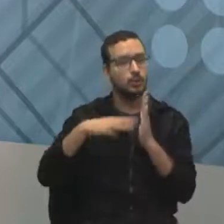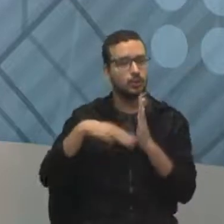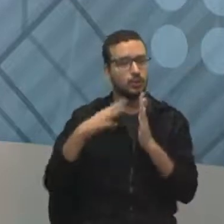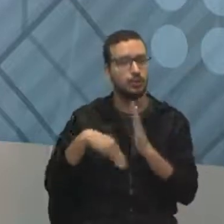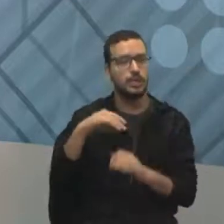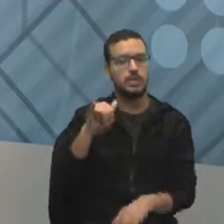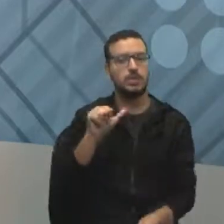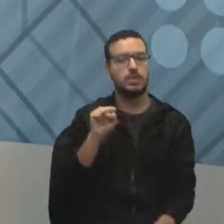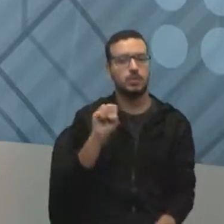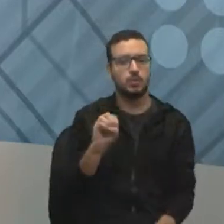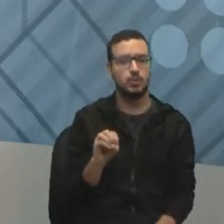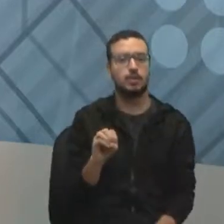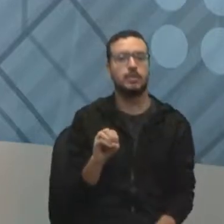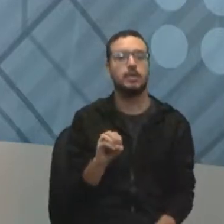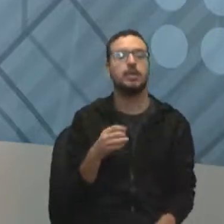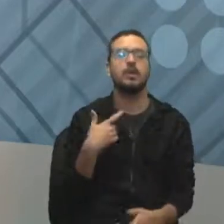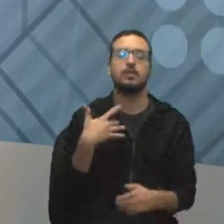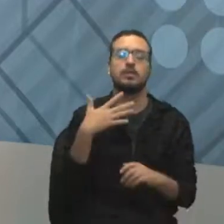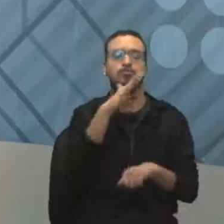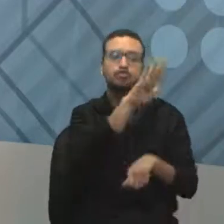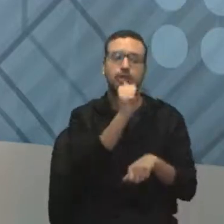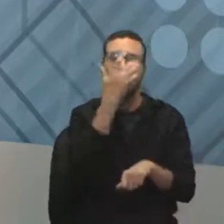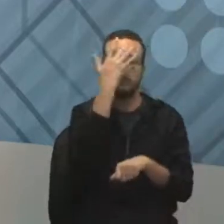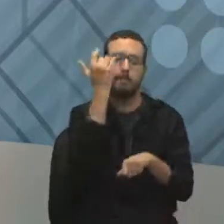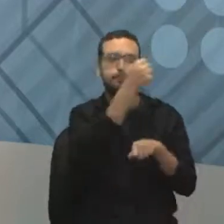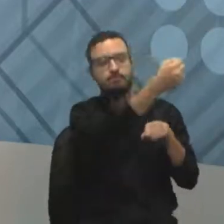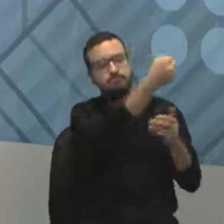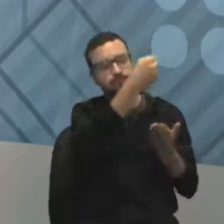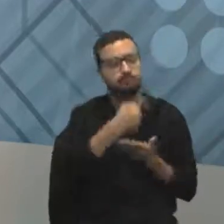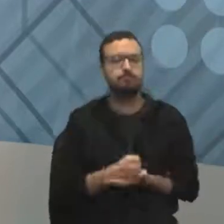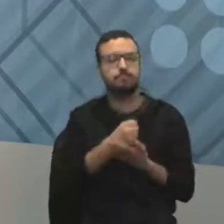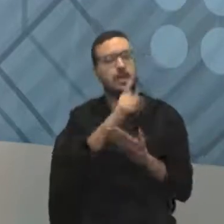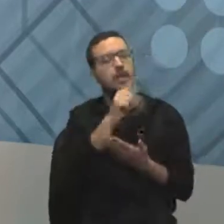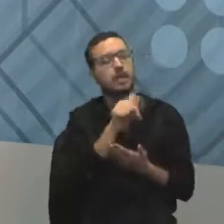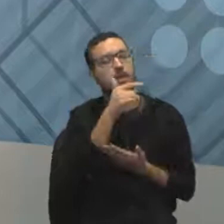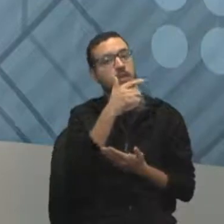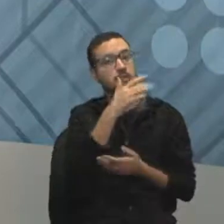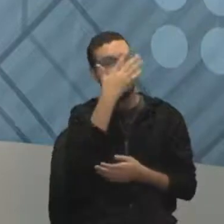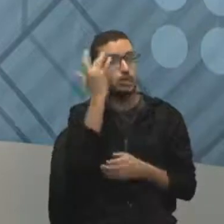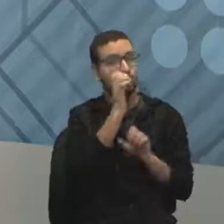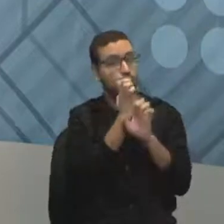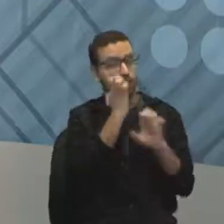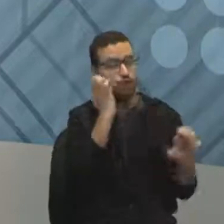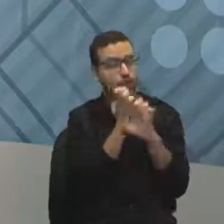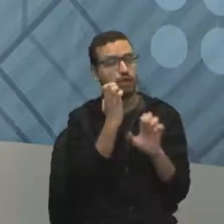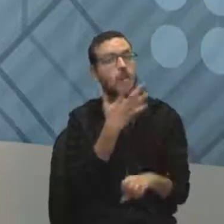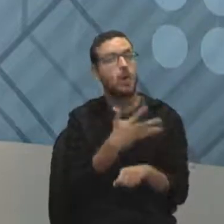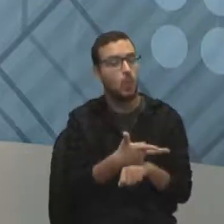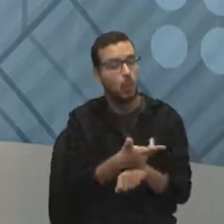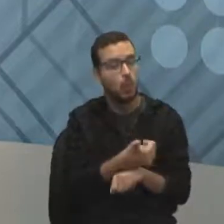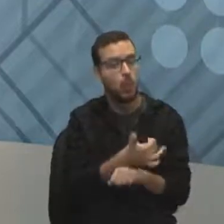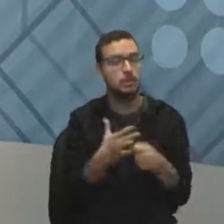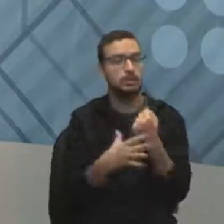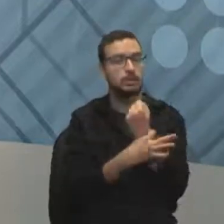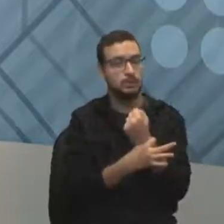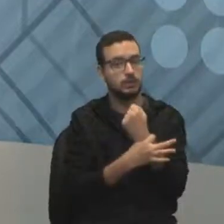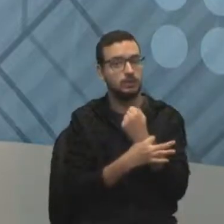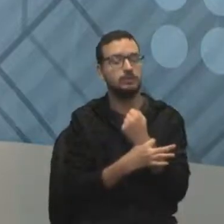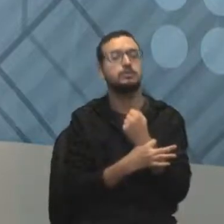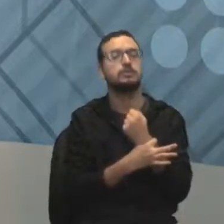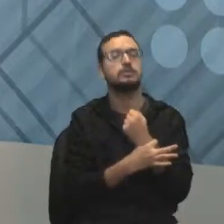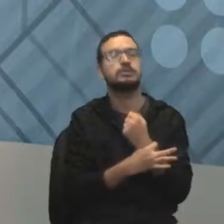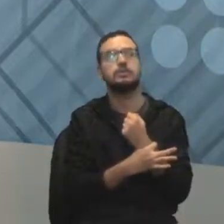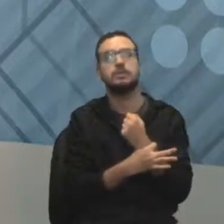ISOs. E vou, então, contratar alguém, um engenheiro de qualidade, um engenheiro de segurança, de fora do